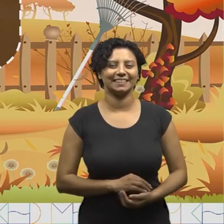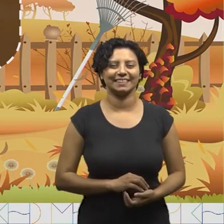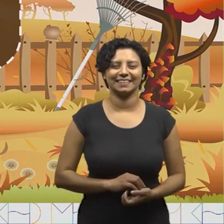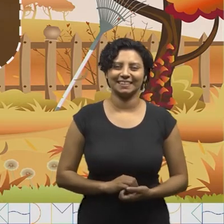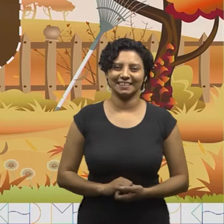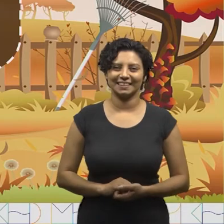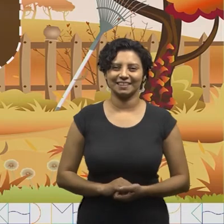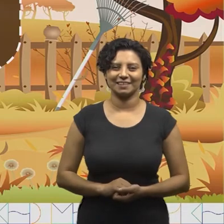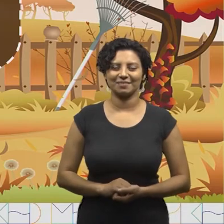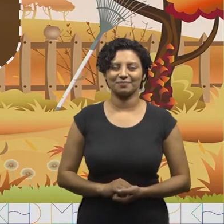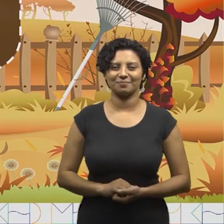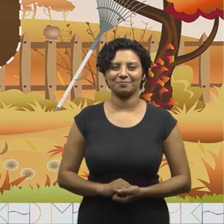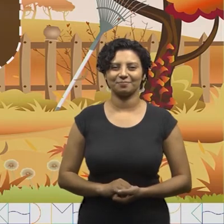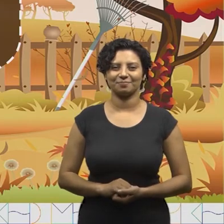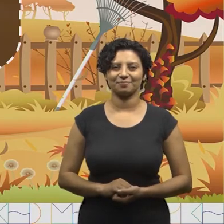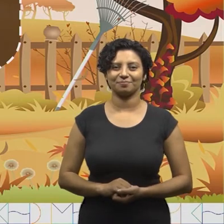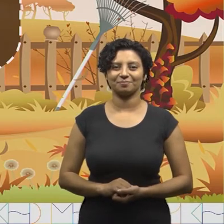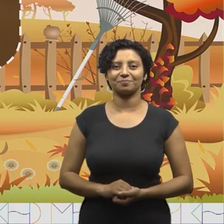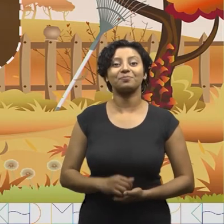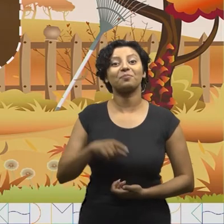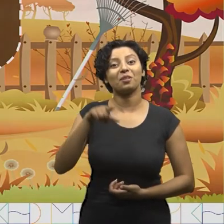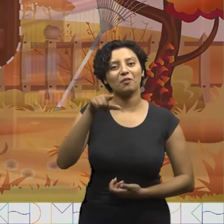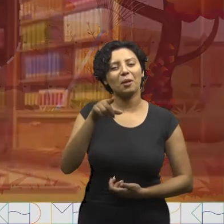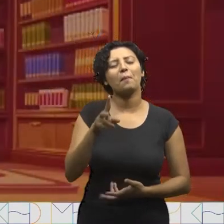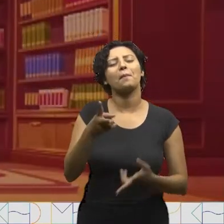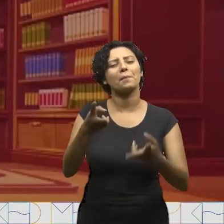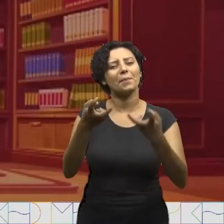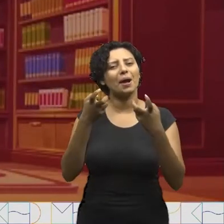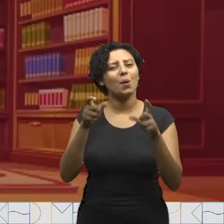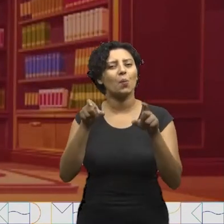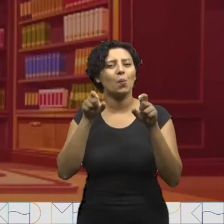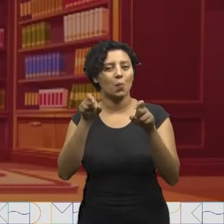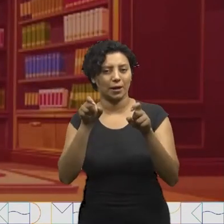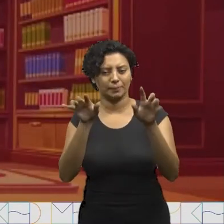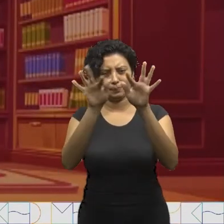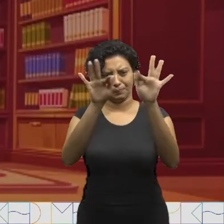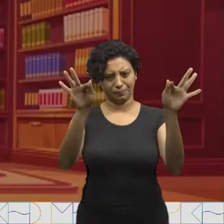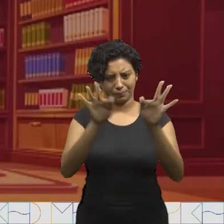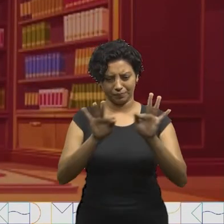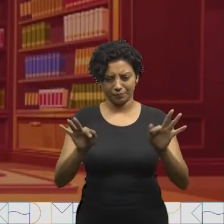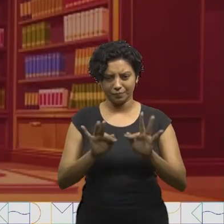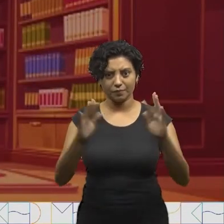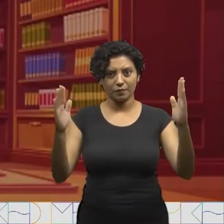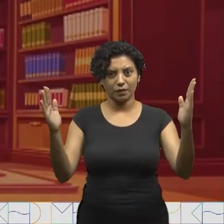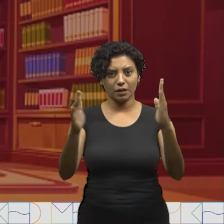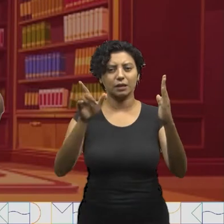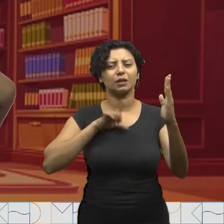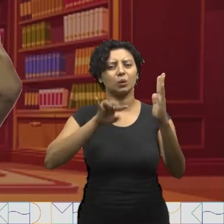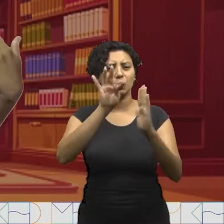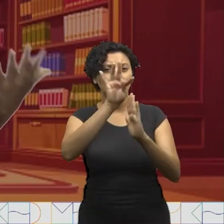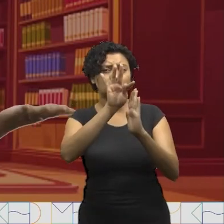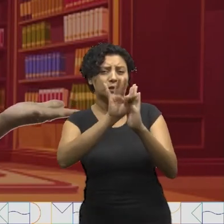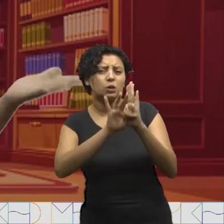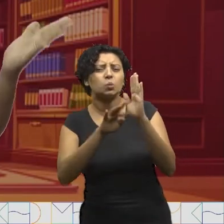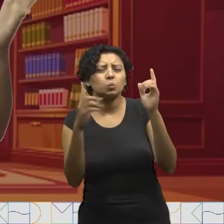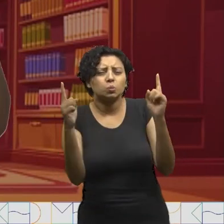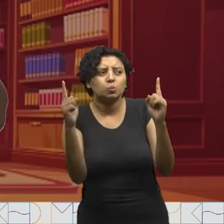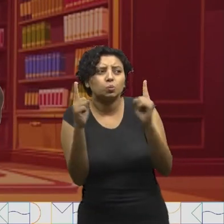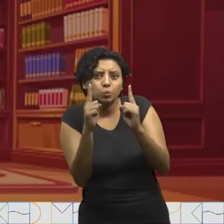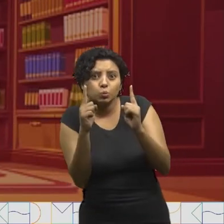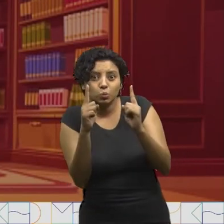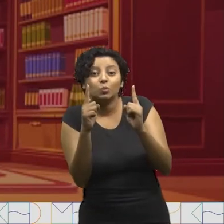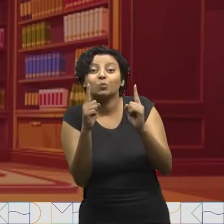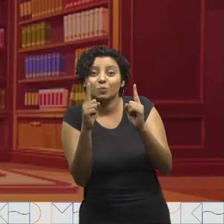Um, dois, três, quatro, cinco. Você percebeu que as parlendas têm um texto